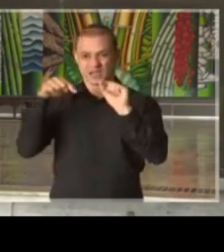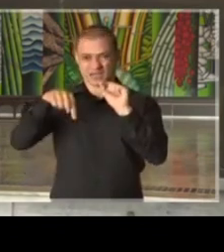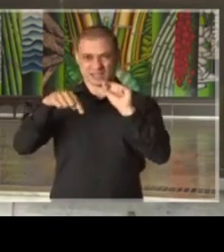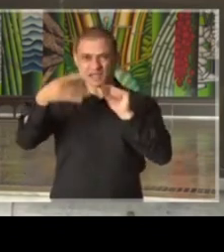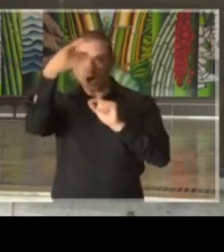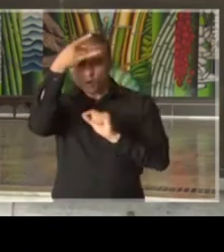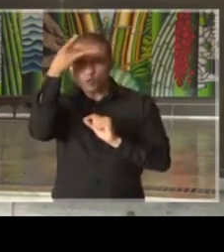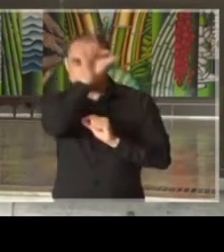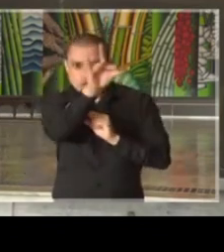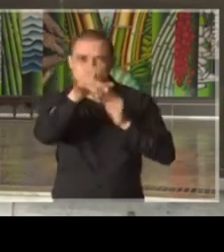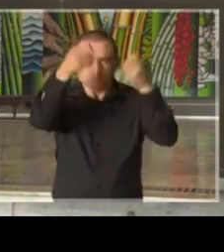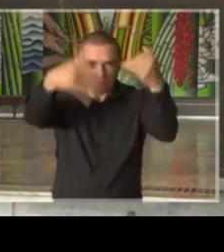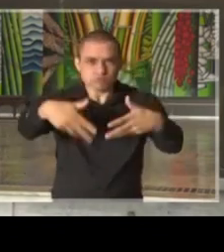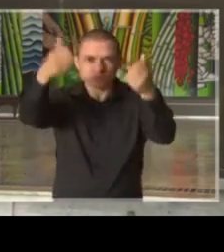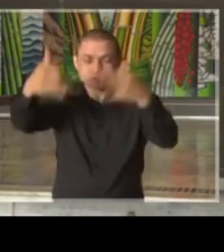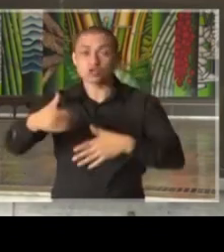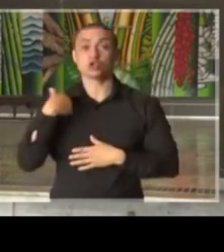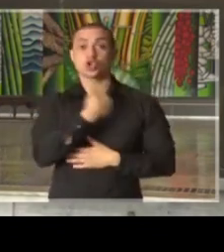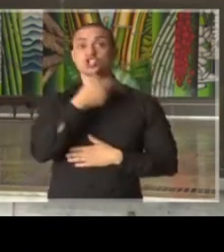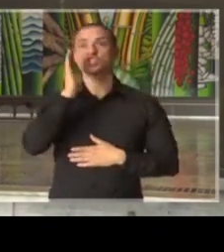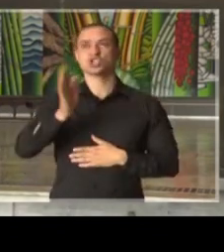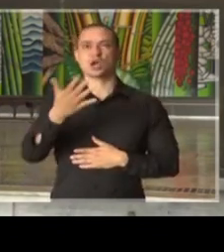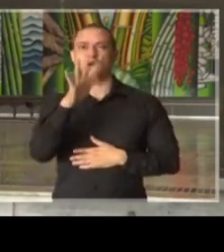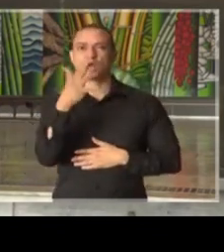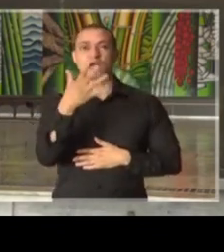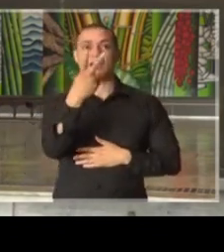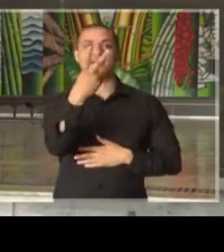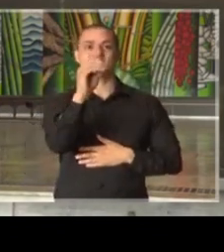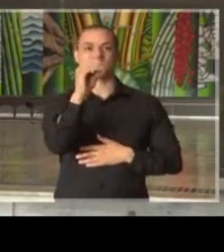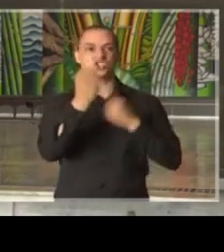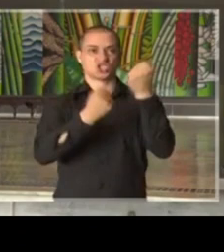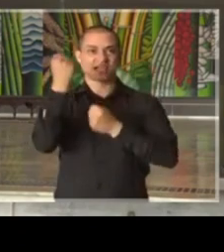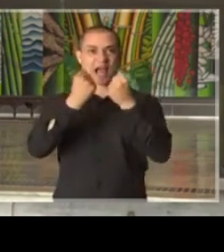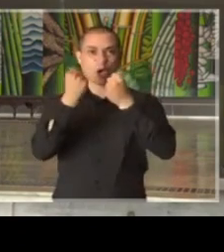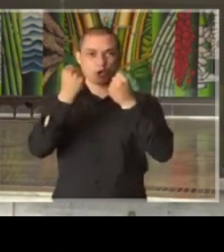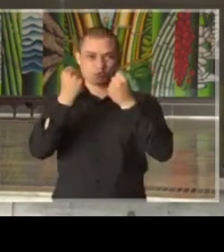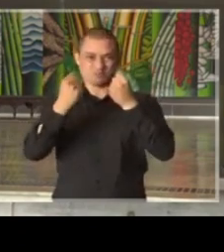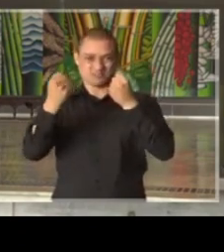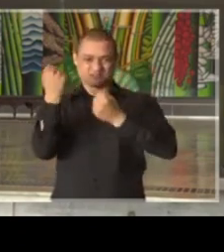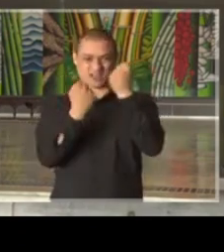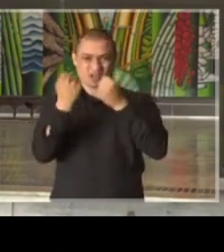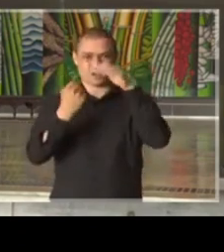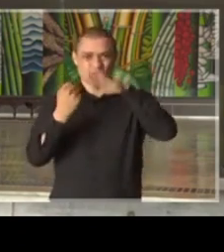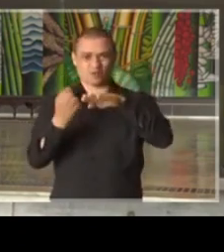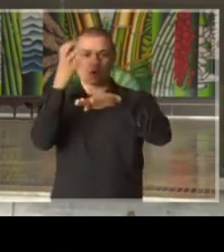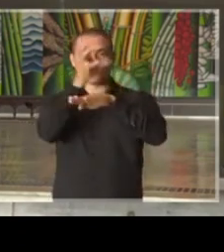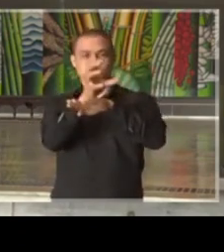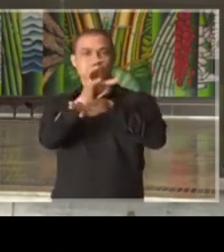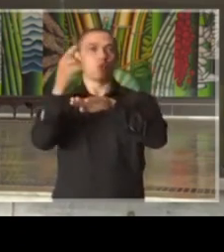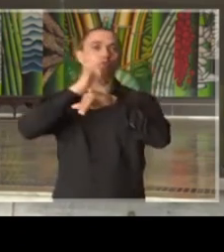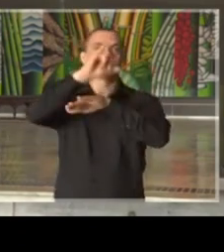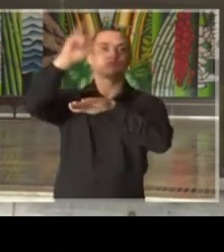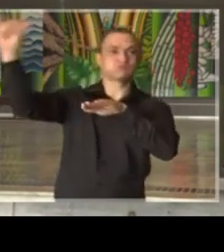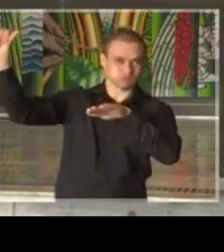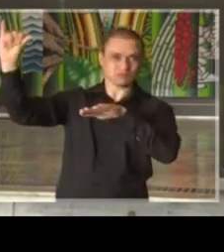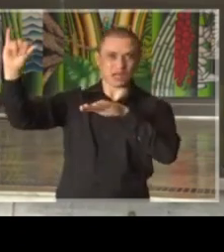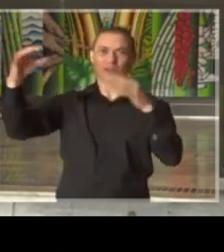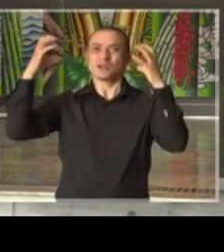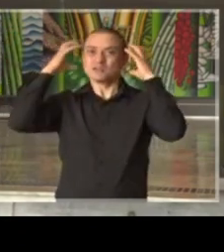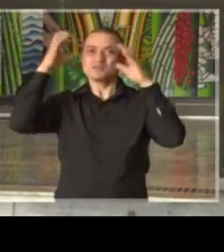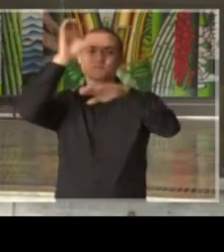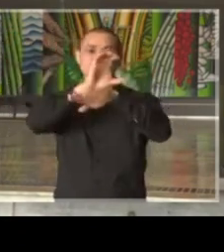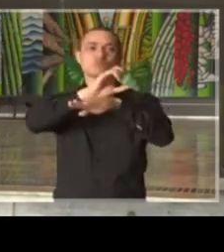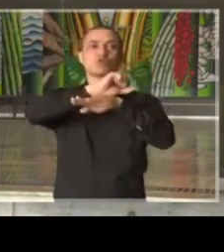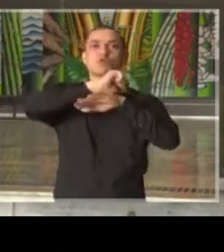conscientização, gente já está com mais de 20 carros de som percorrendo todos os pontos da periferia da cidade de São Paulo